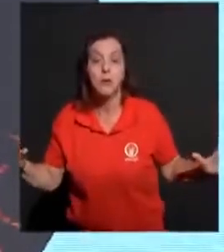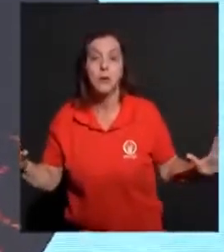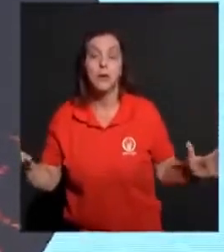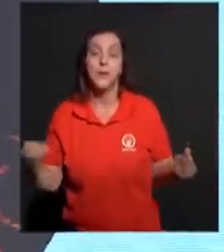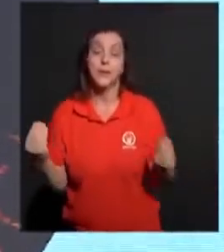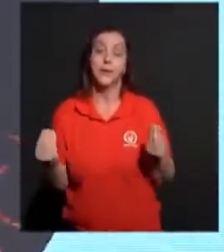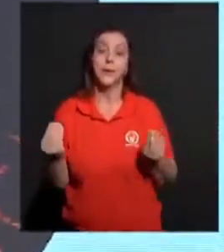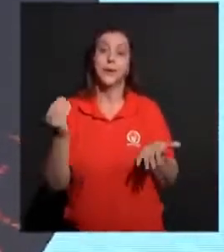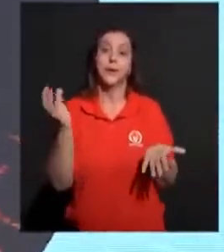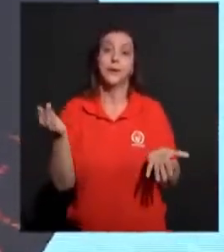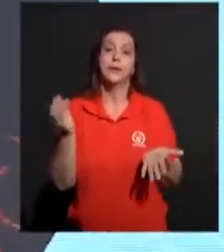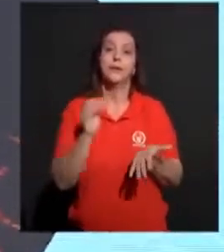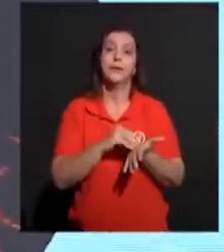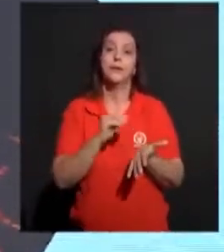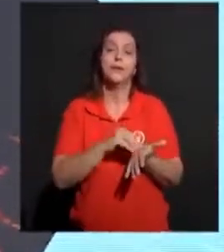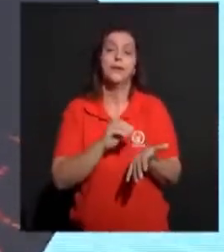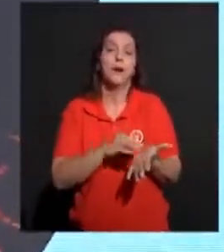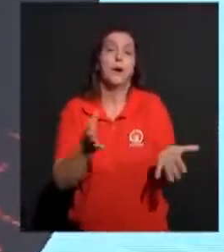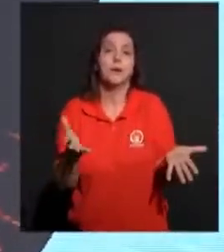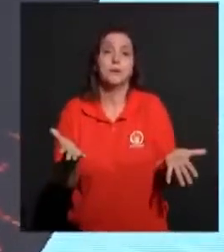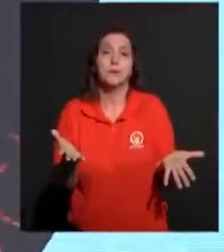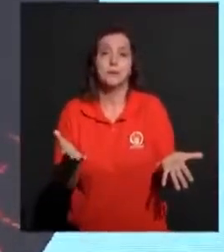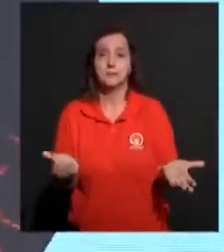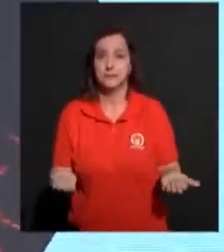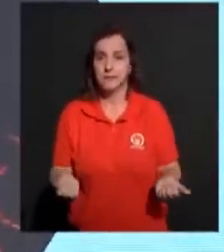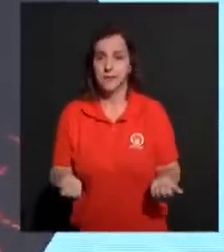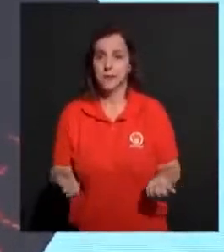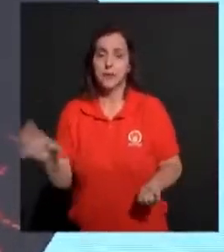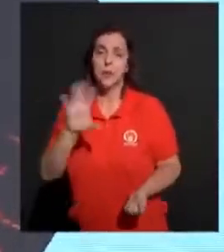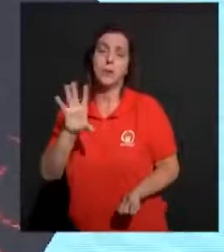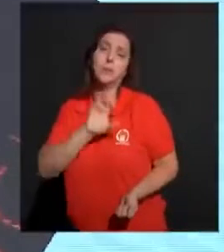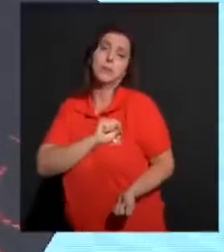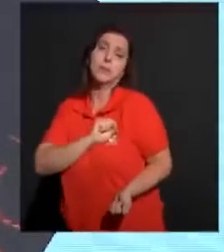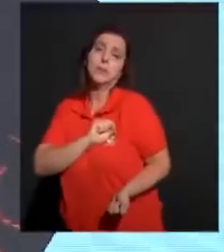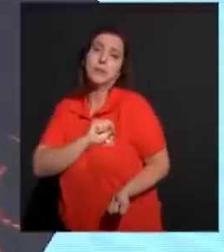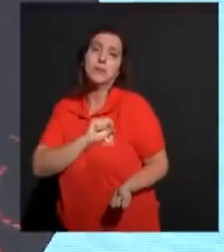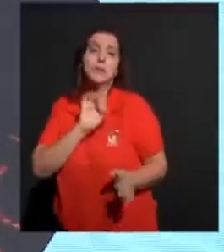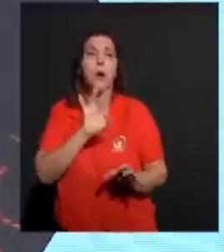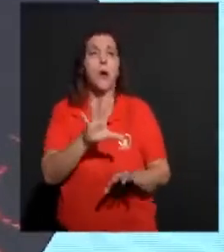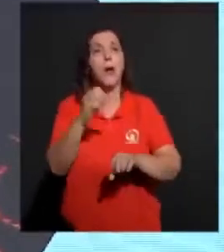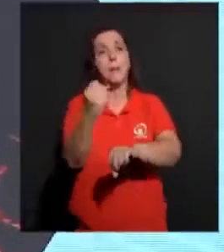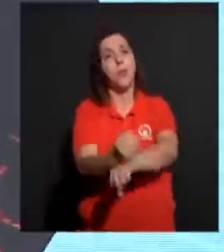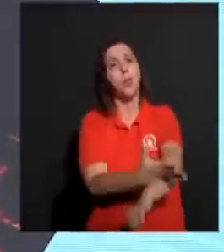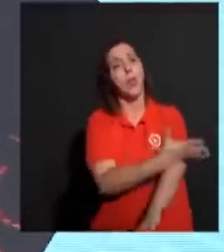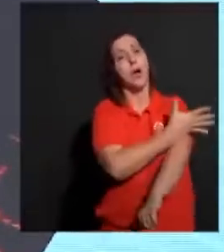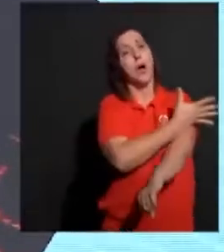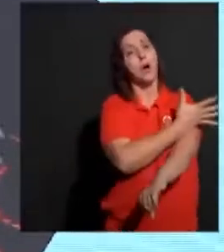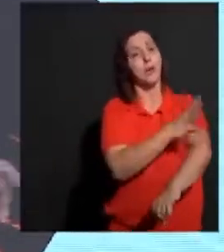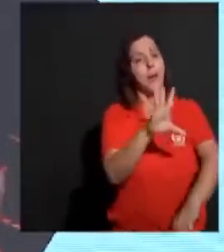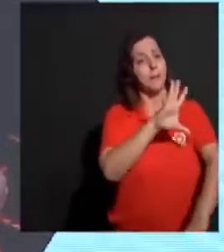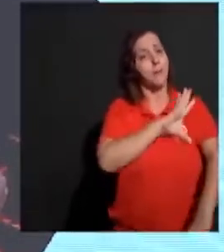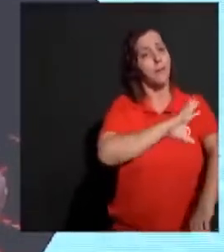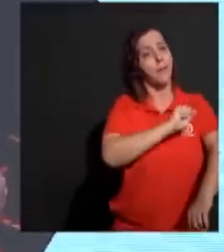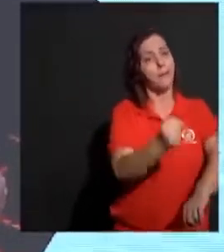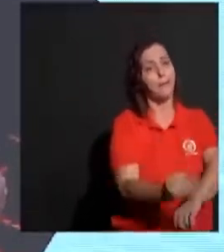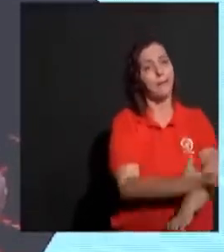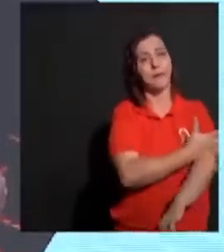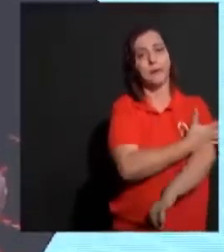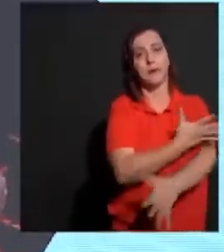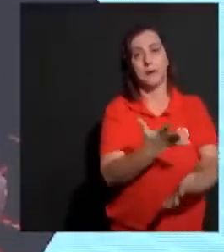Porque ela está só nesse âmbito de romantismo. Mas às vezes,